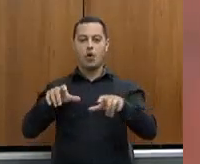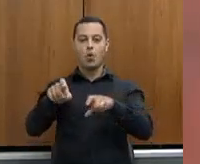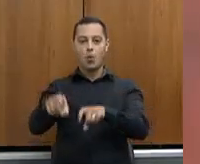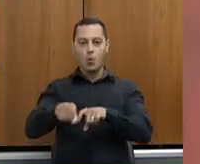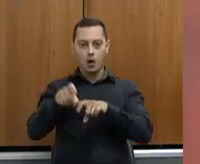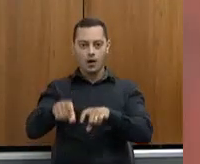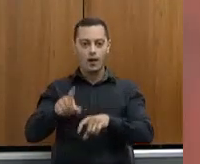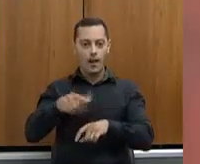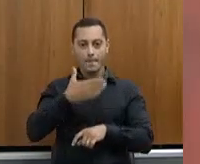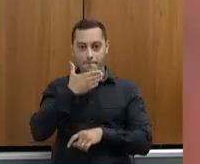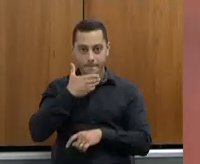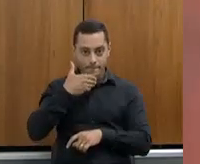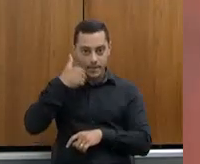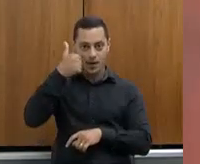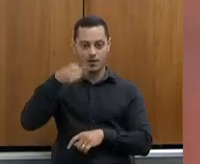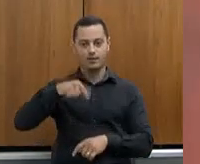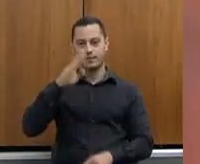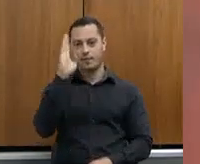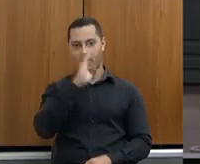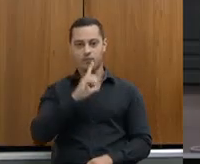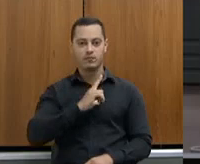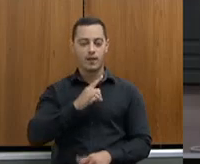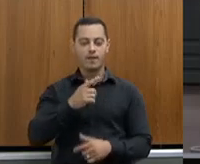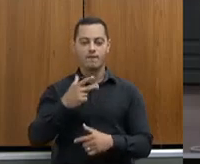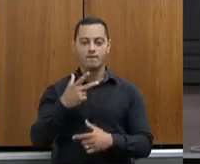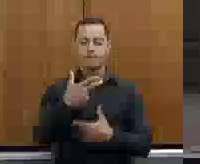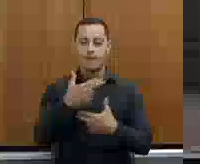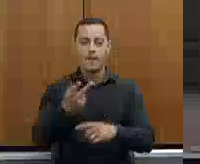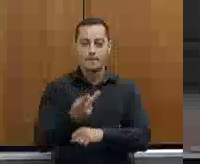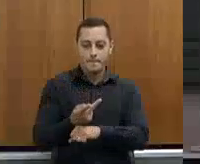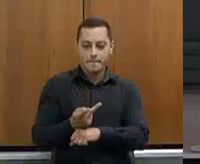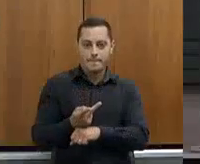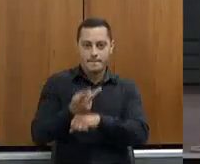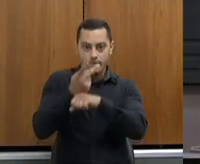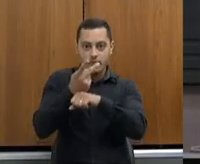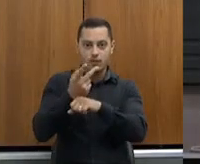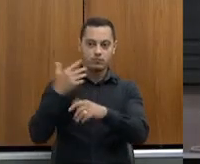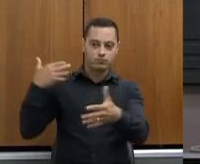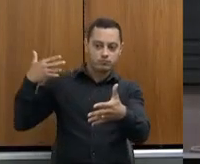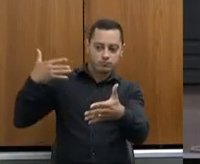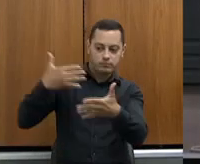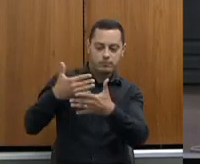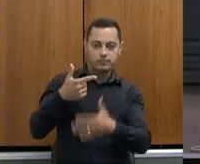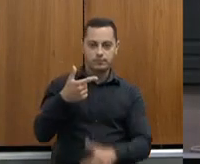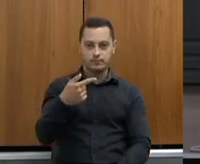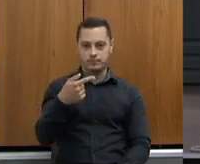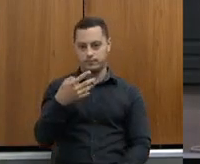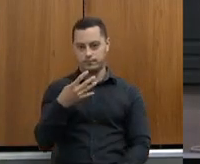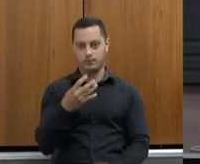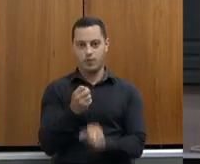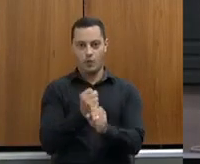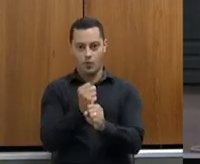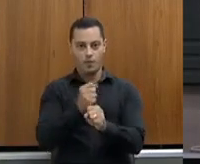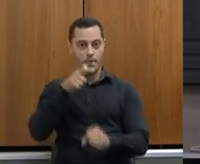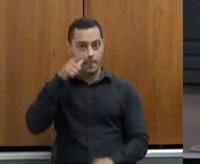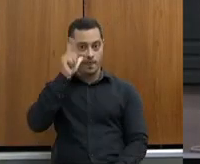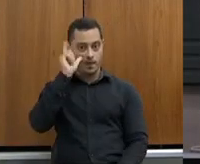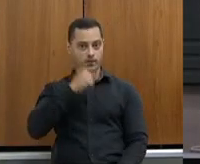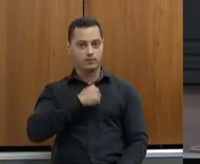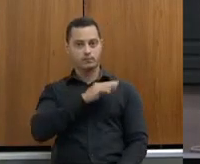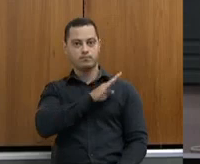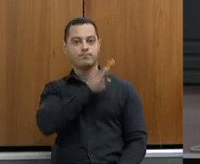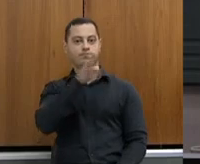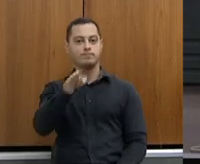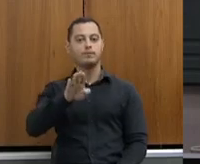melhor EMATER do Brasil, premiada já várias vezes, e completando 74 anos. Ontem eu estive, deputada, em Belo Vale,